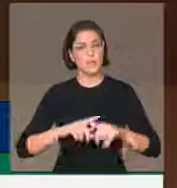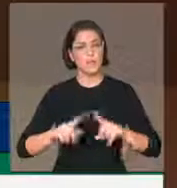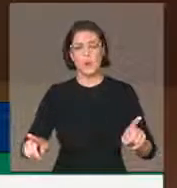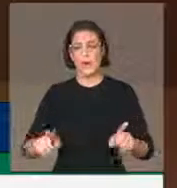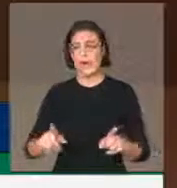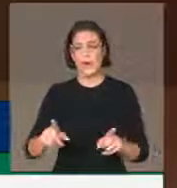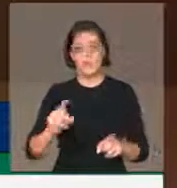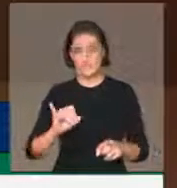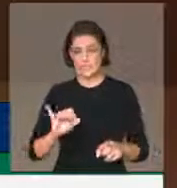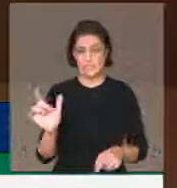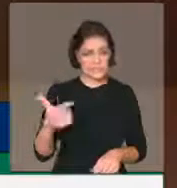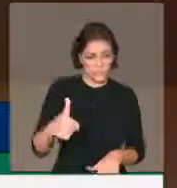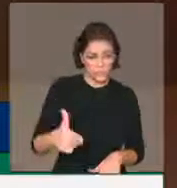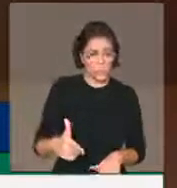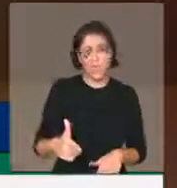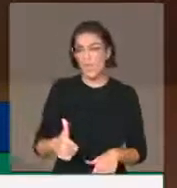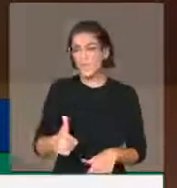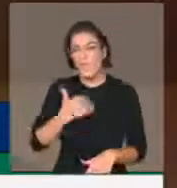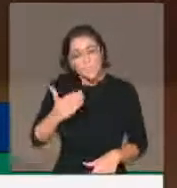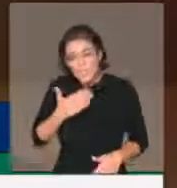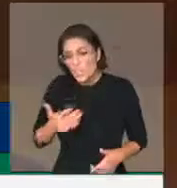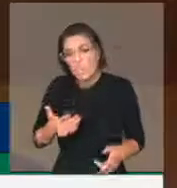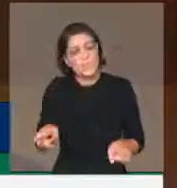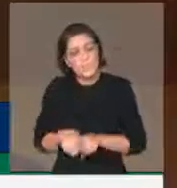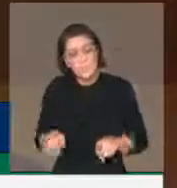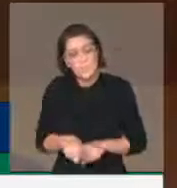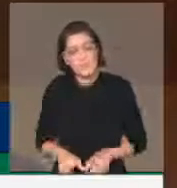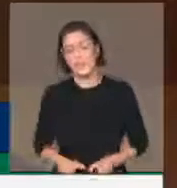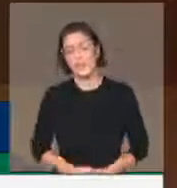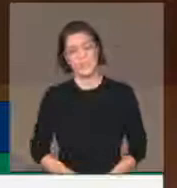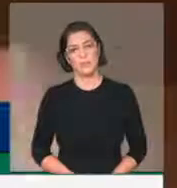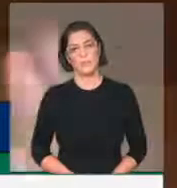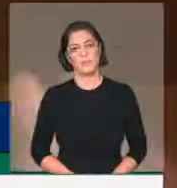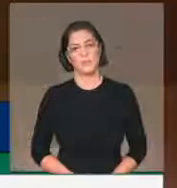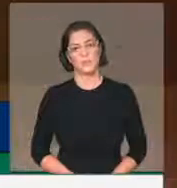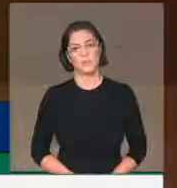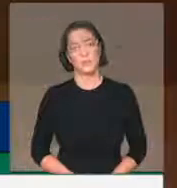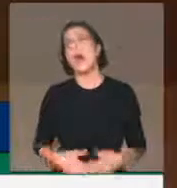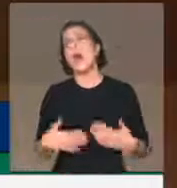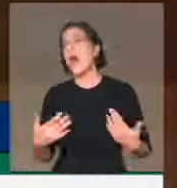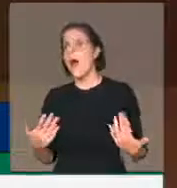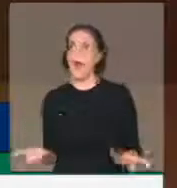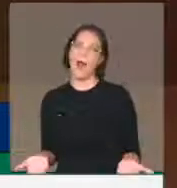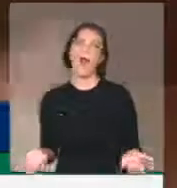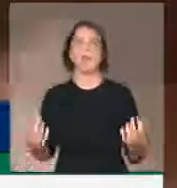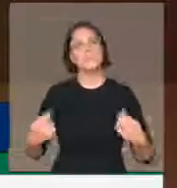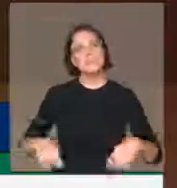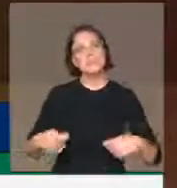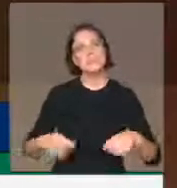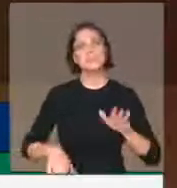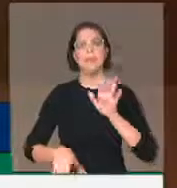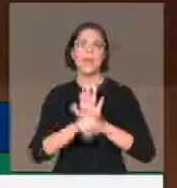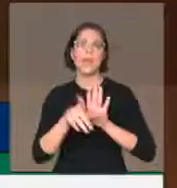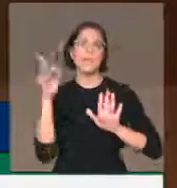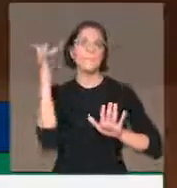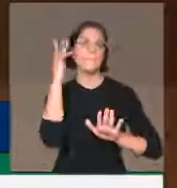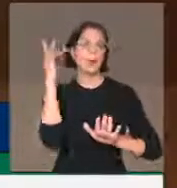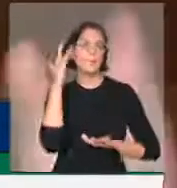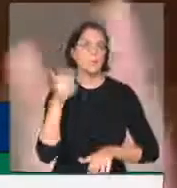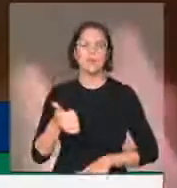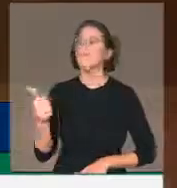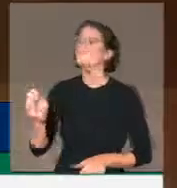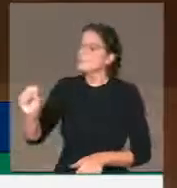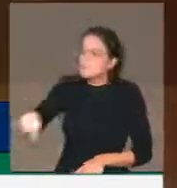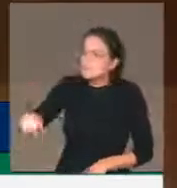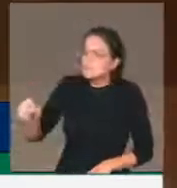Esse que é o grande erro. Ah, mas nós precisamos modernizar nossa legislação. Claro que sim. Nós precisamos desblocratizar.